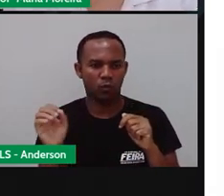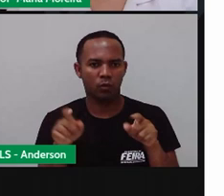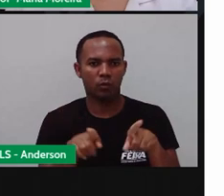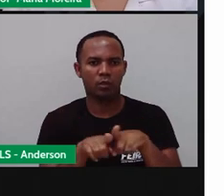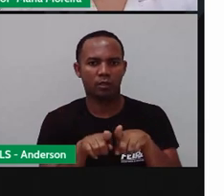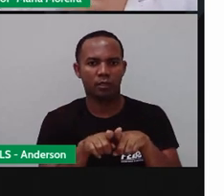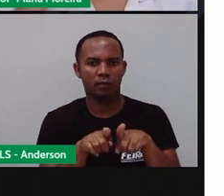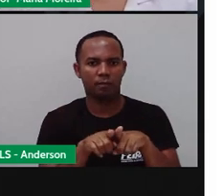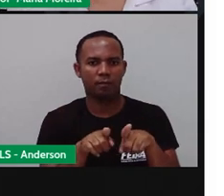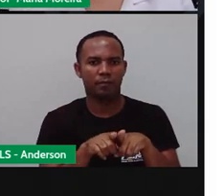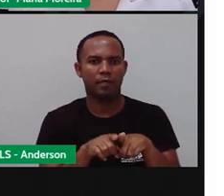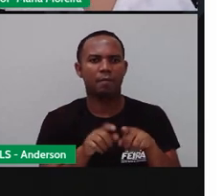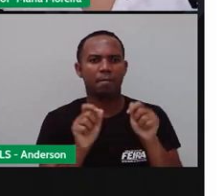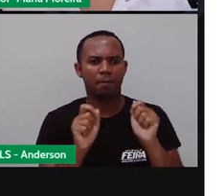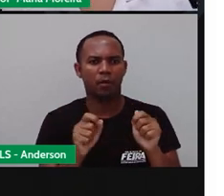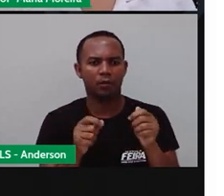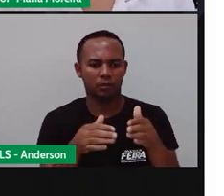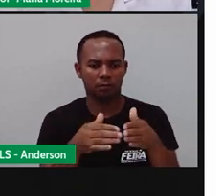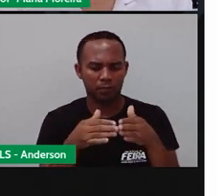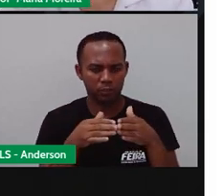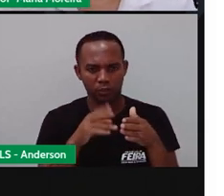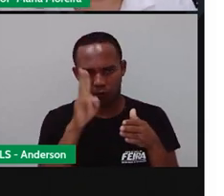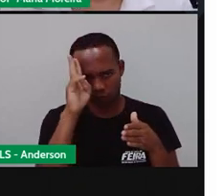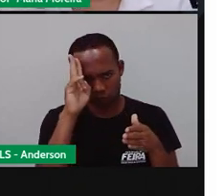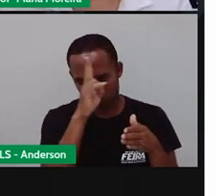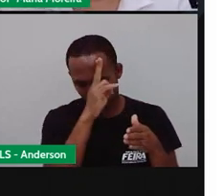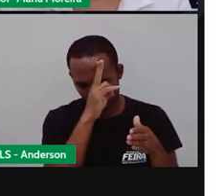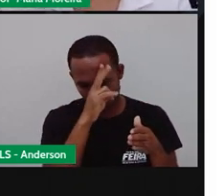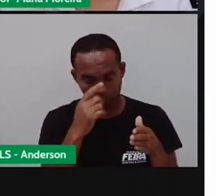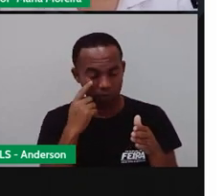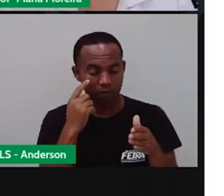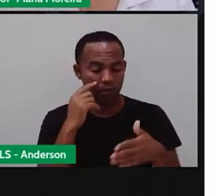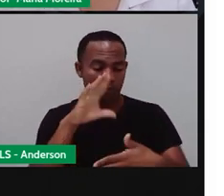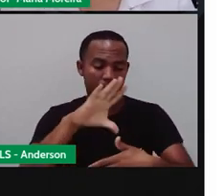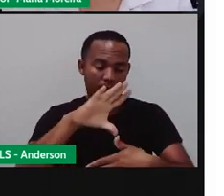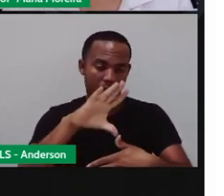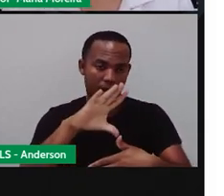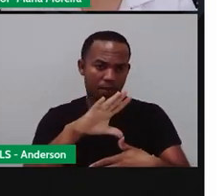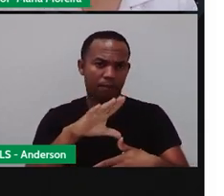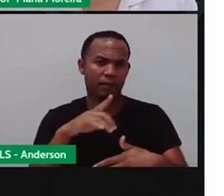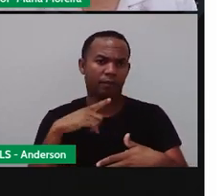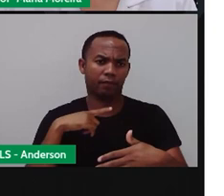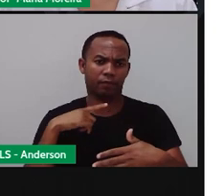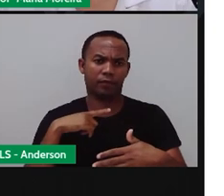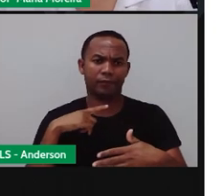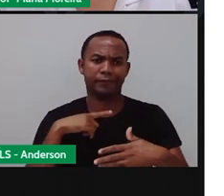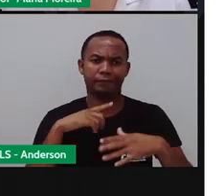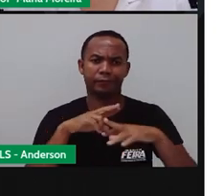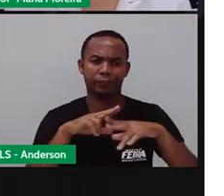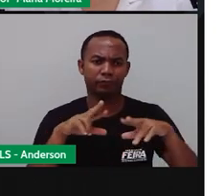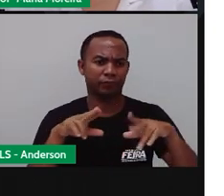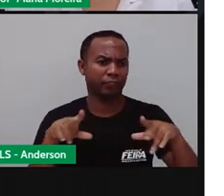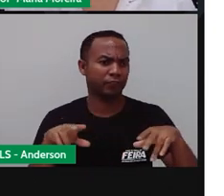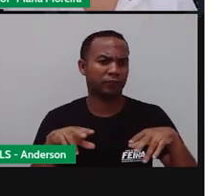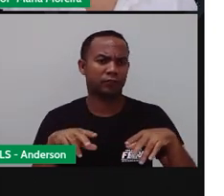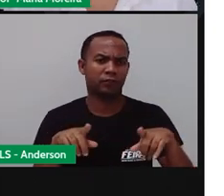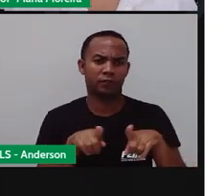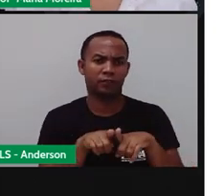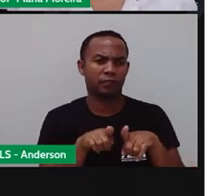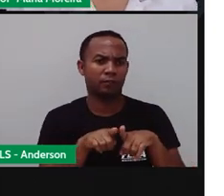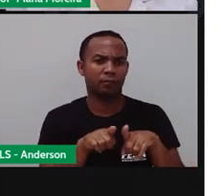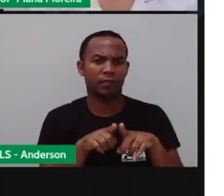olhar, inclusive, pedir um transporte pelo Uber e conseguir olhando ali no mapa. Posso olhar, dezinho, se existem várias maneiras, né,